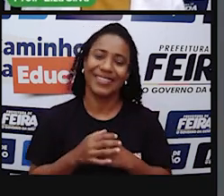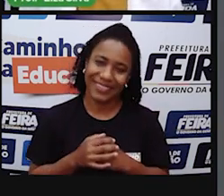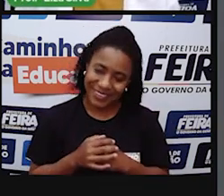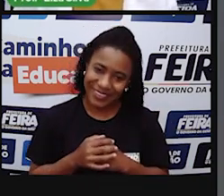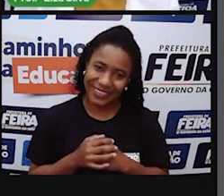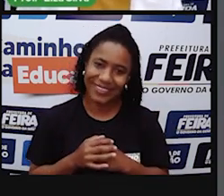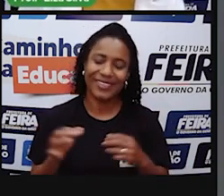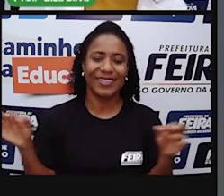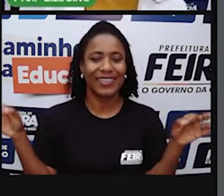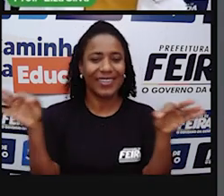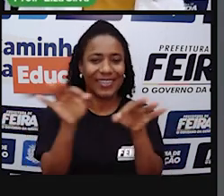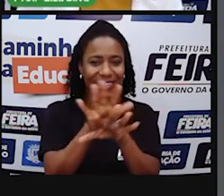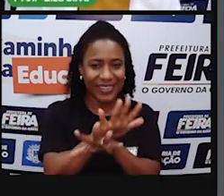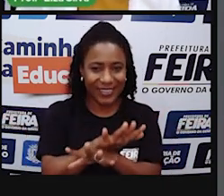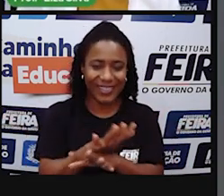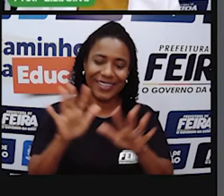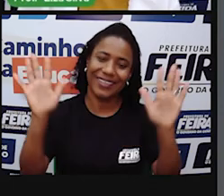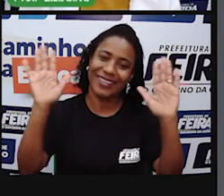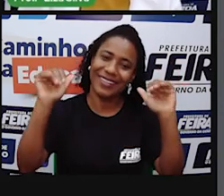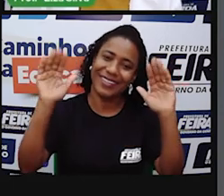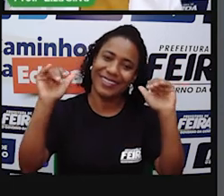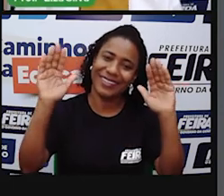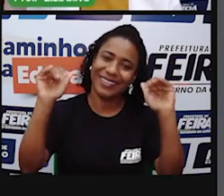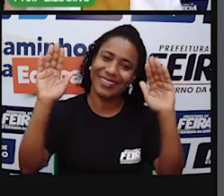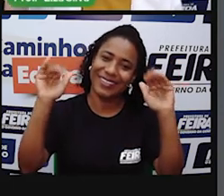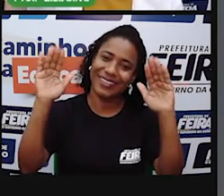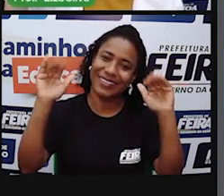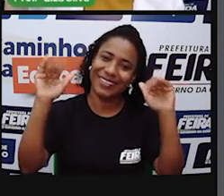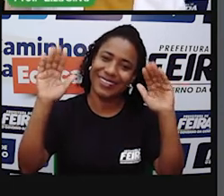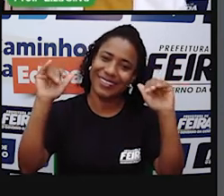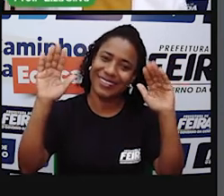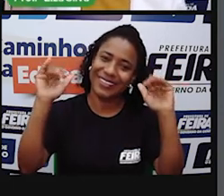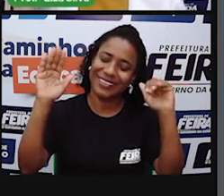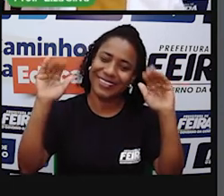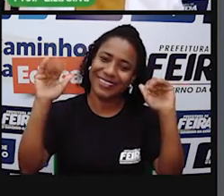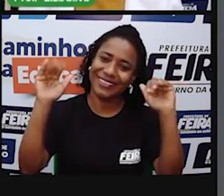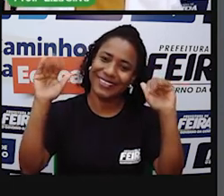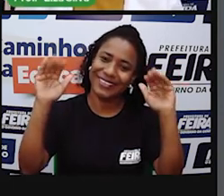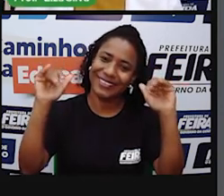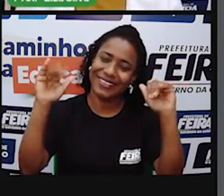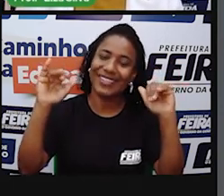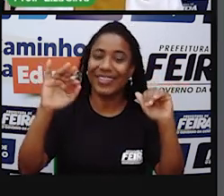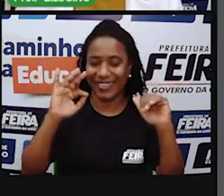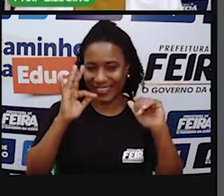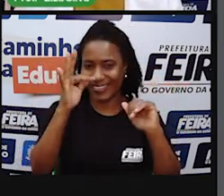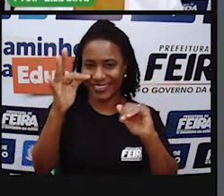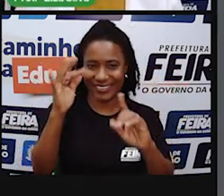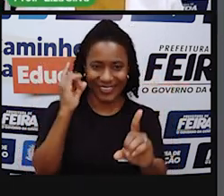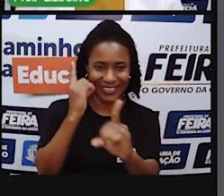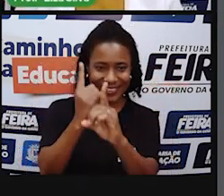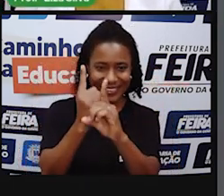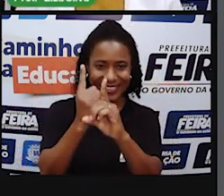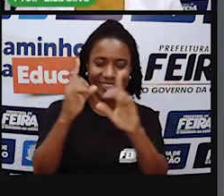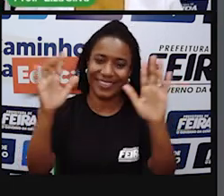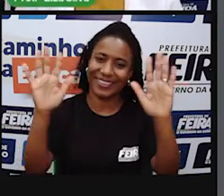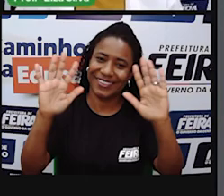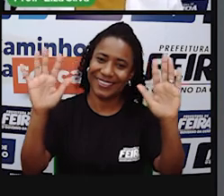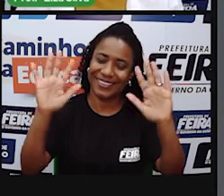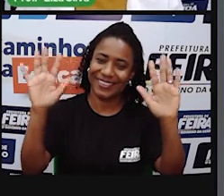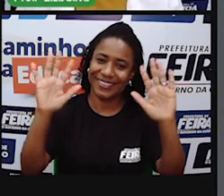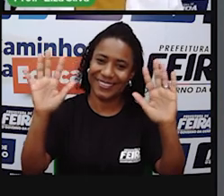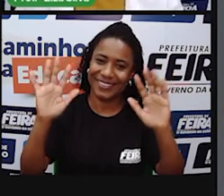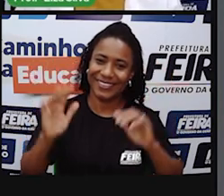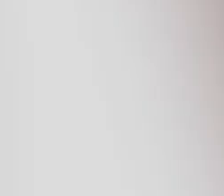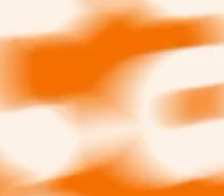E a gente então Fica por aqui hoje Bye See you Next class Vejo vocês Na